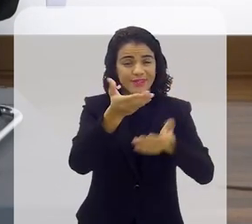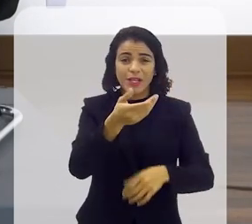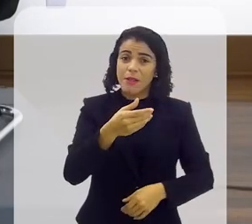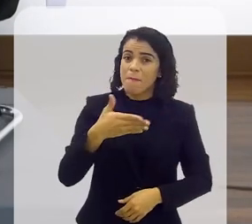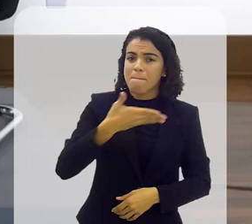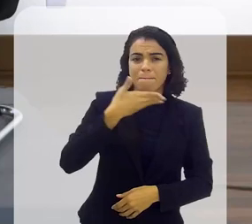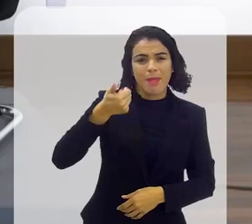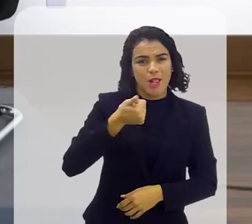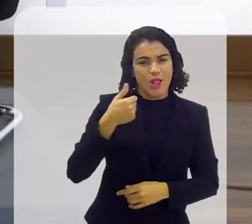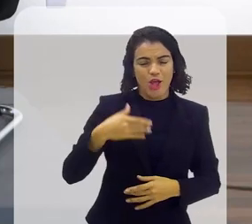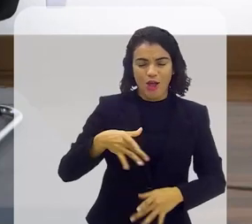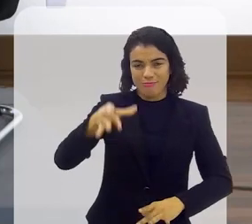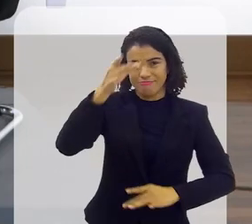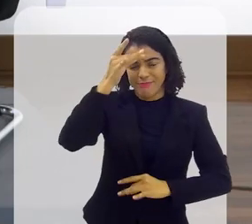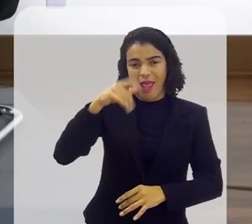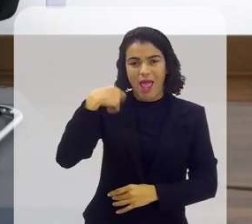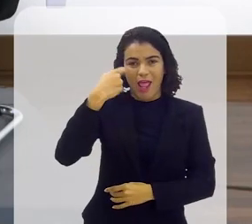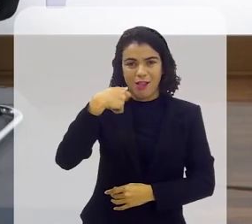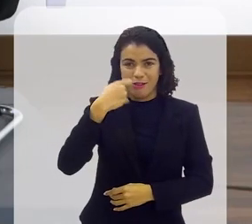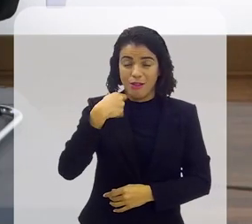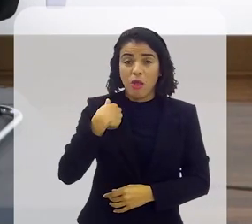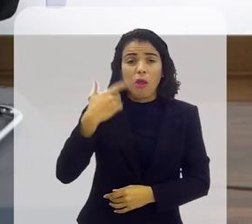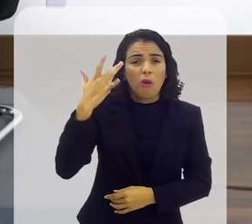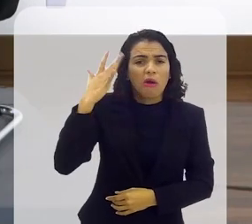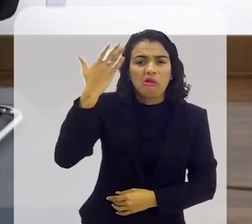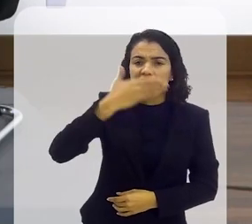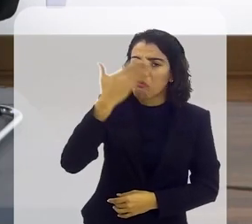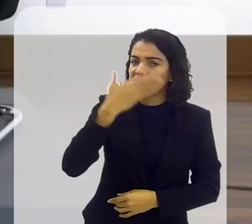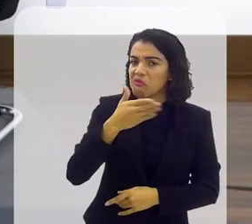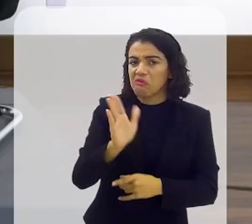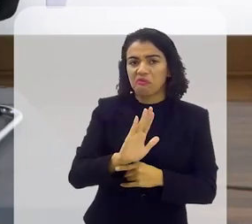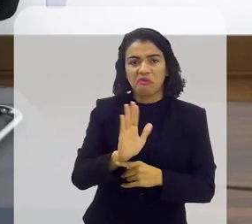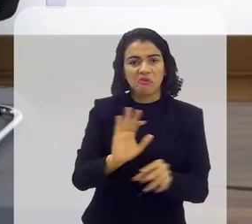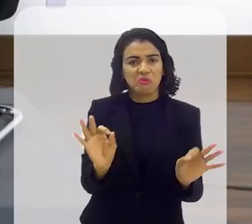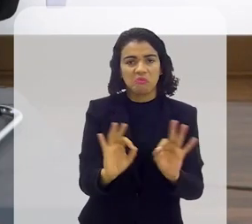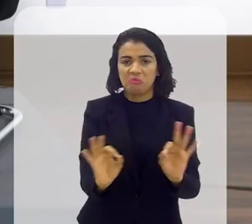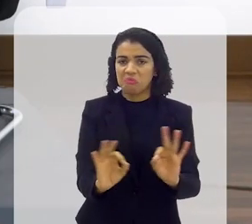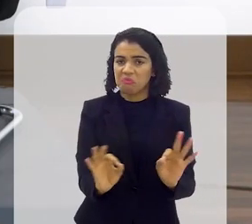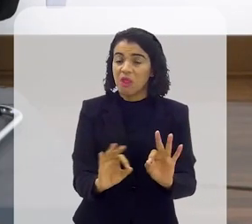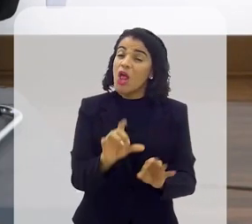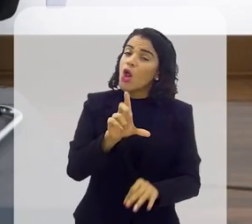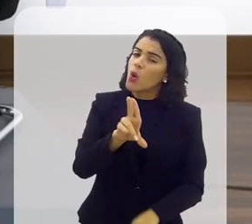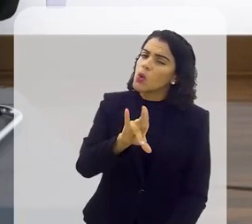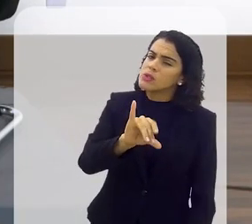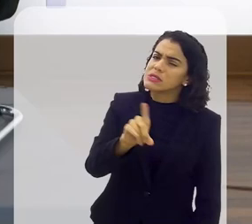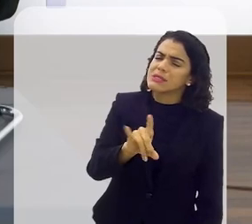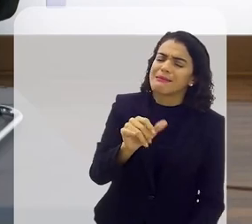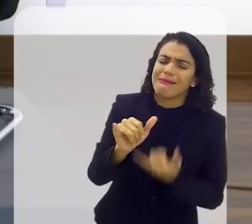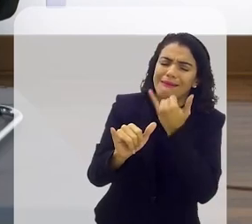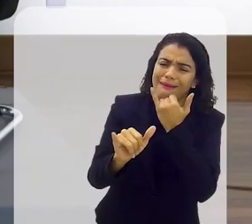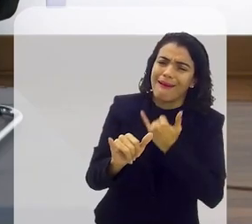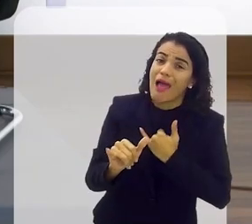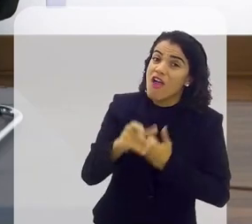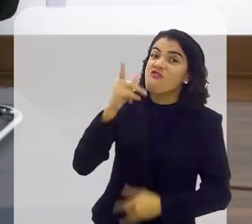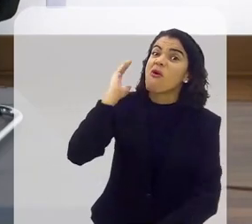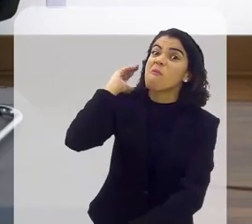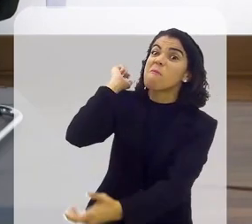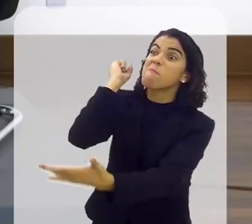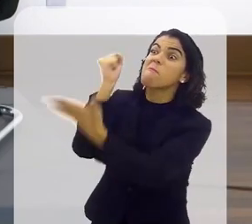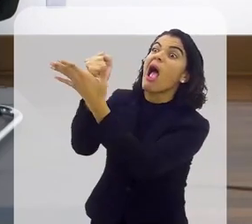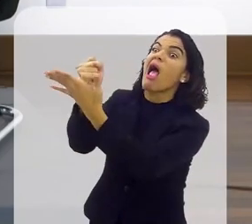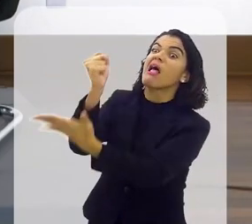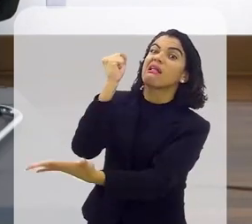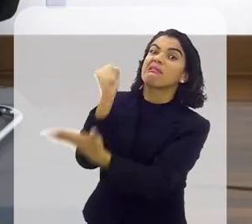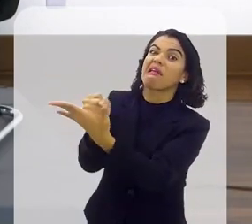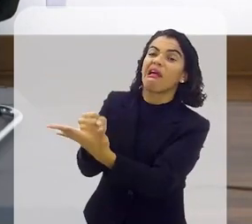trabalho claro merecia merecia muito acho que ele nem viu o filme viu Luiz ele nem viu Luzia Luzia ele